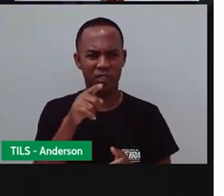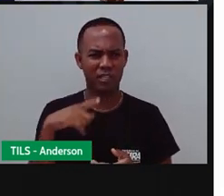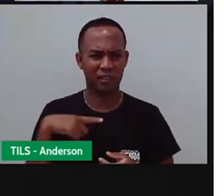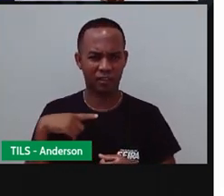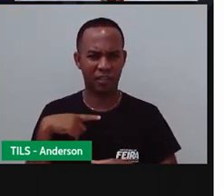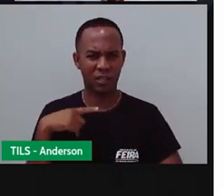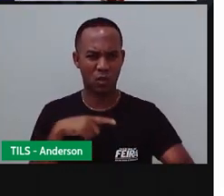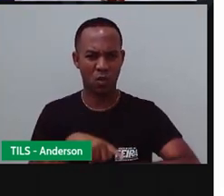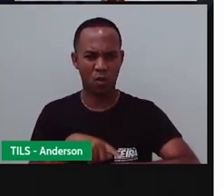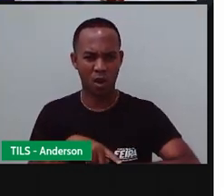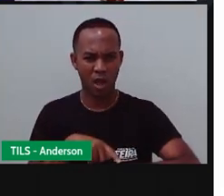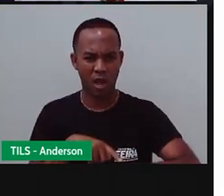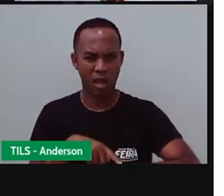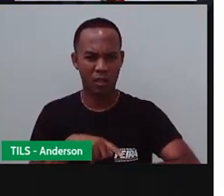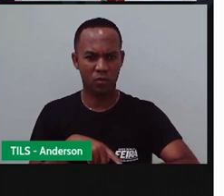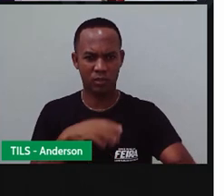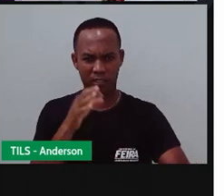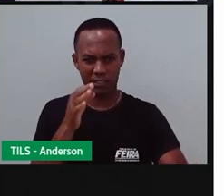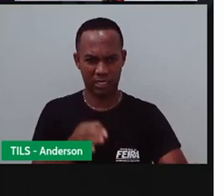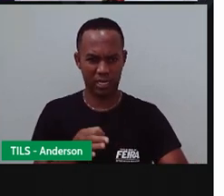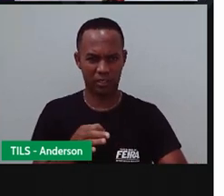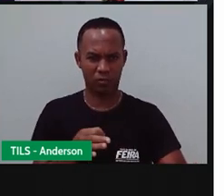determinado para fazer suas atividades?